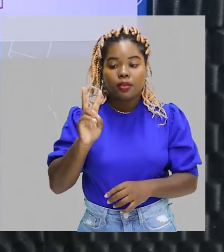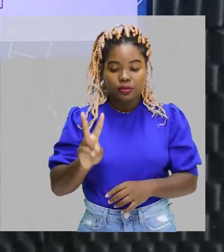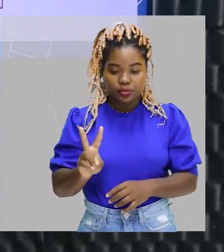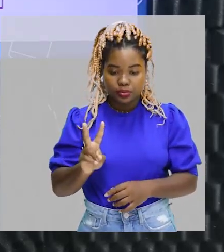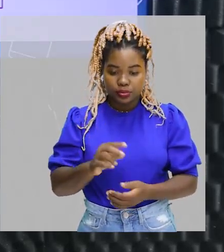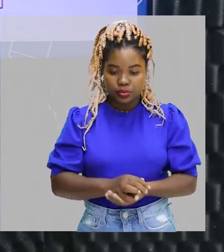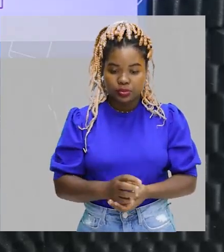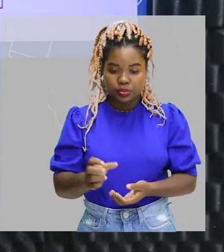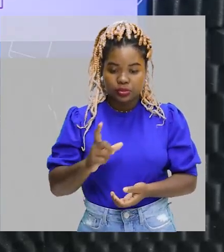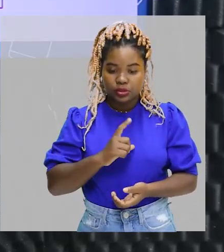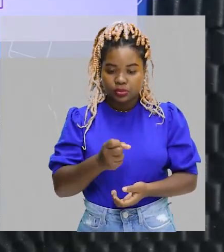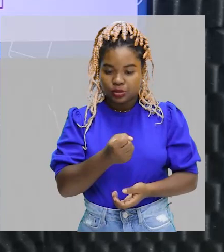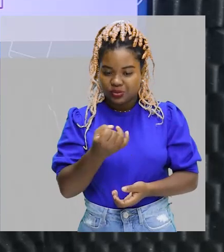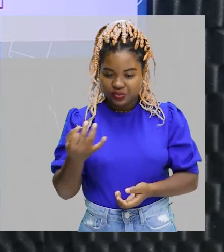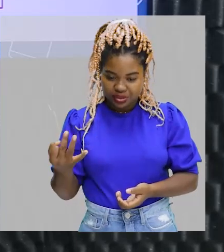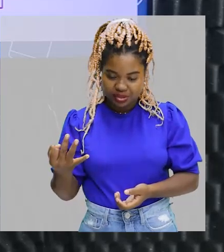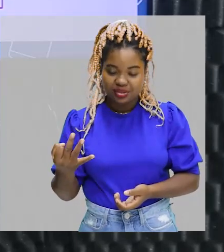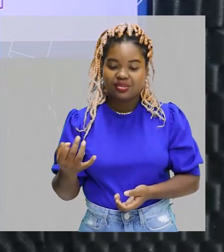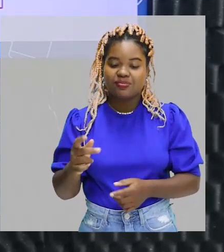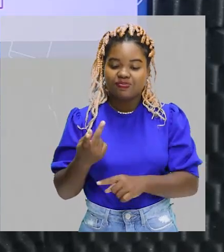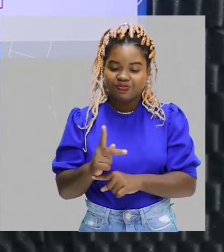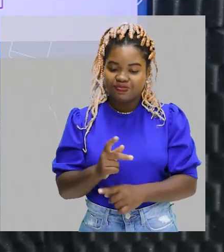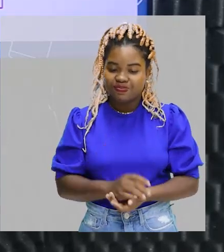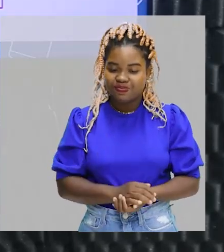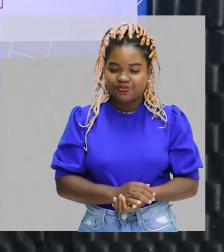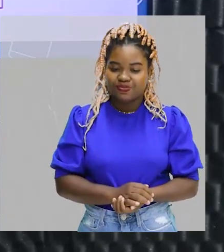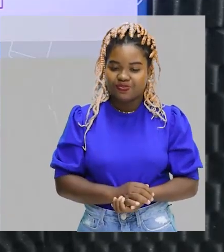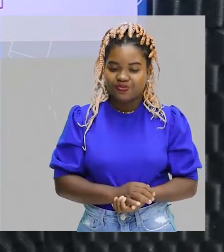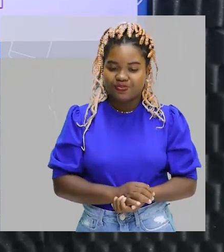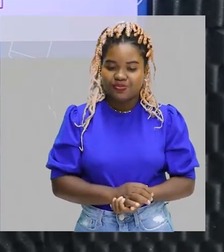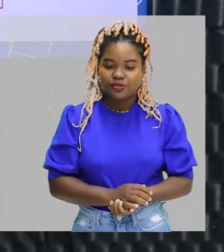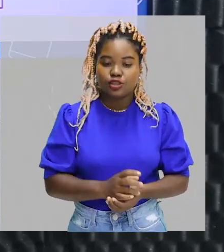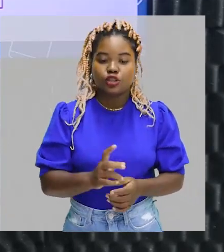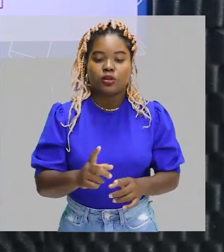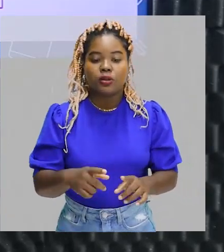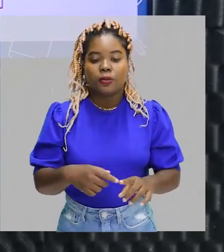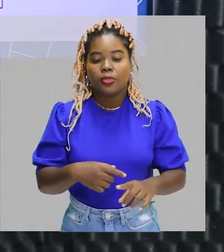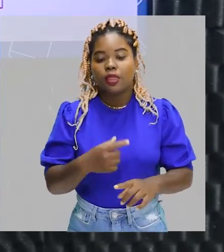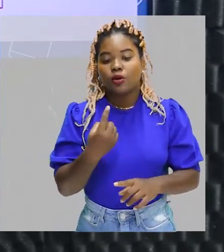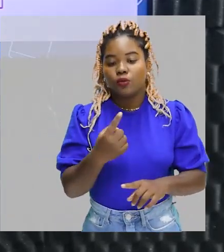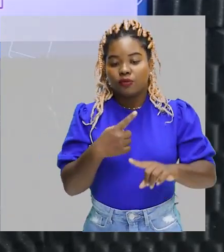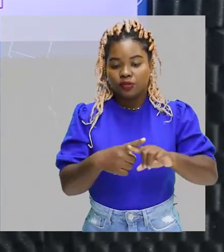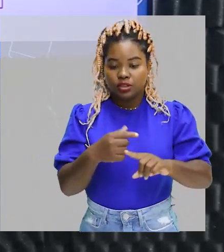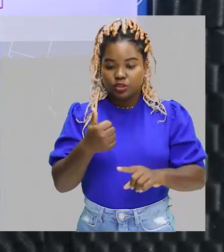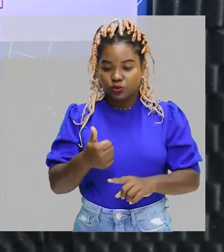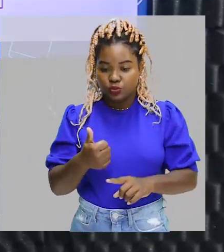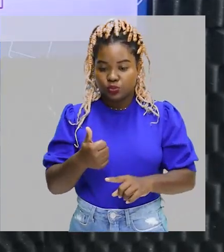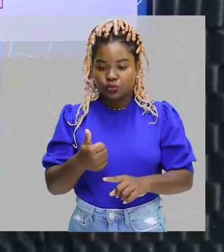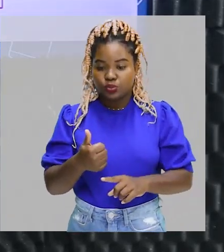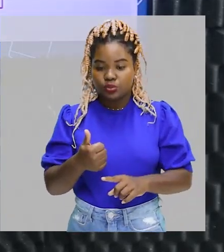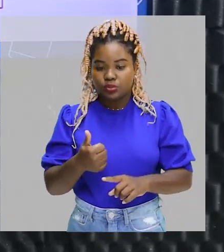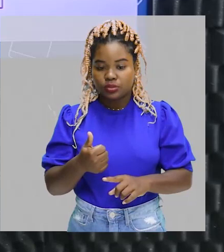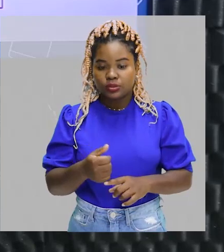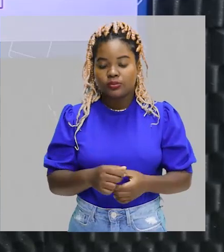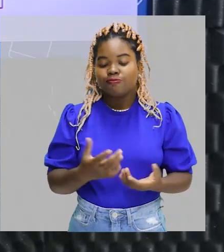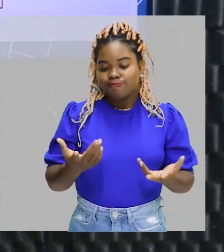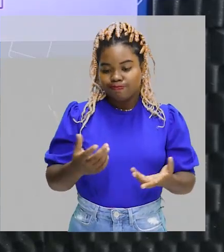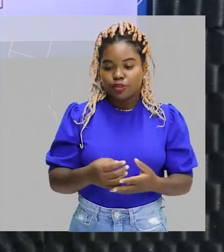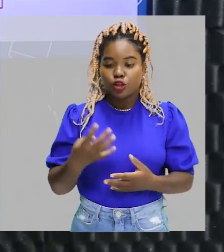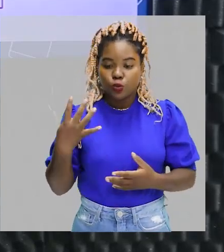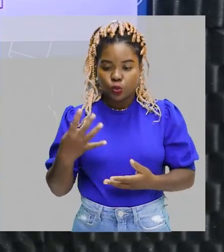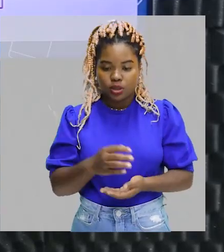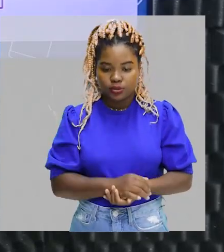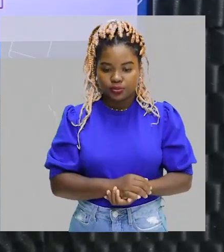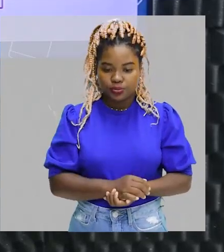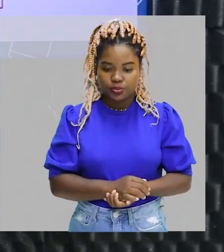a quantidade de hidrogênios. O dobro de um, dois, mais dois, quatro. O dobro de dois,